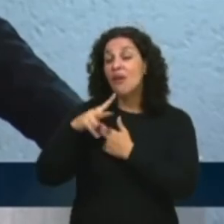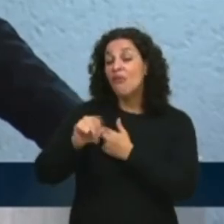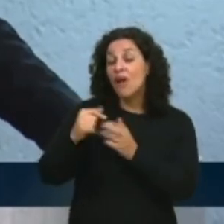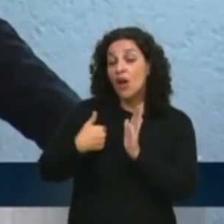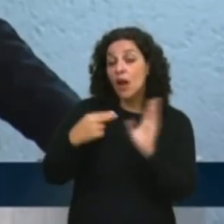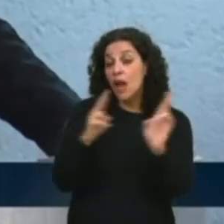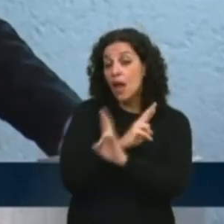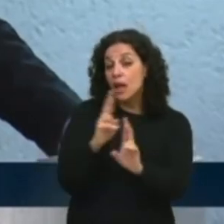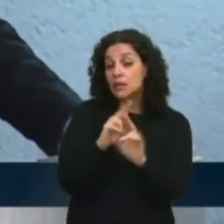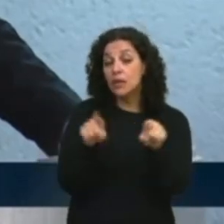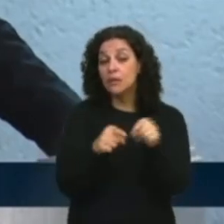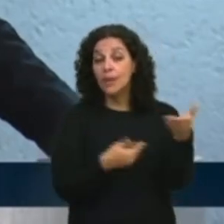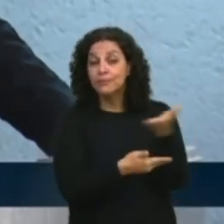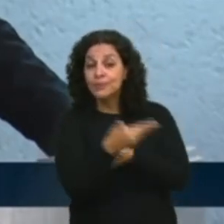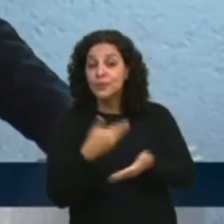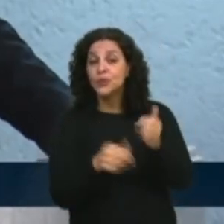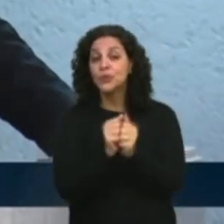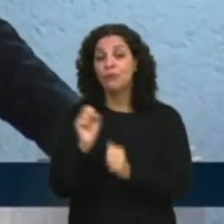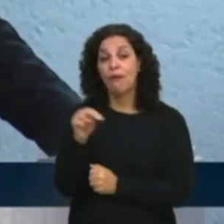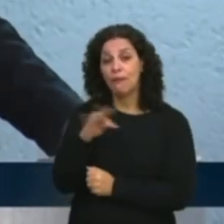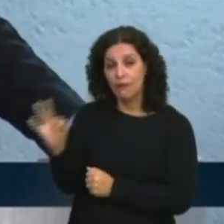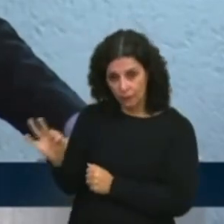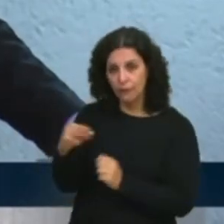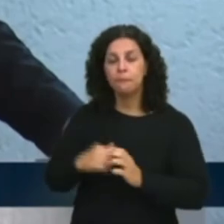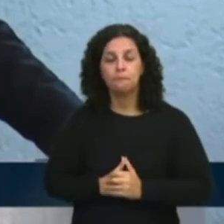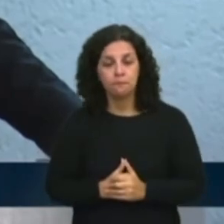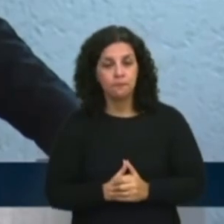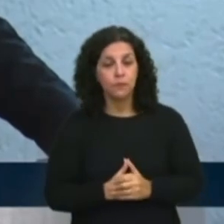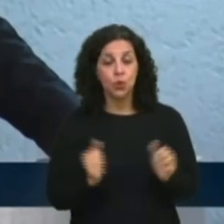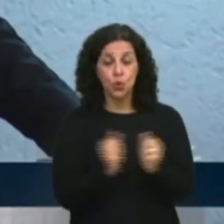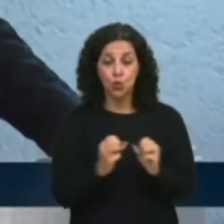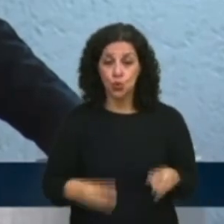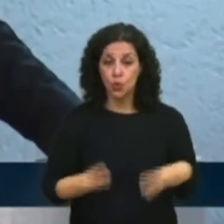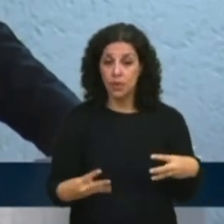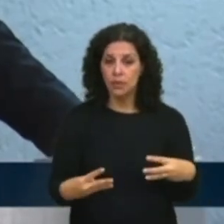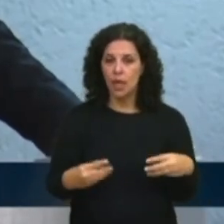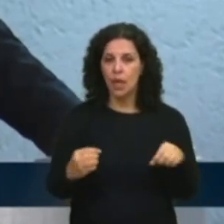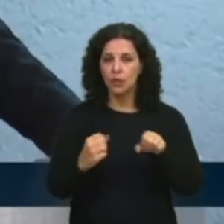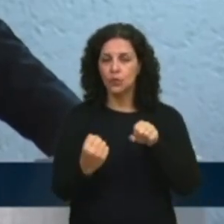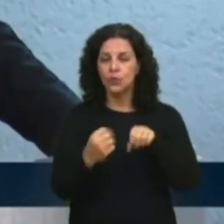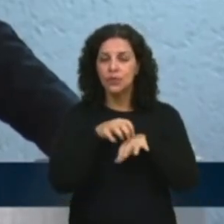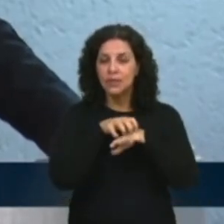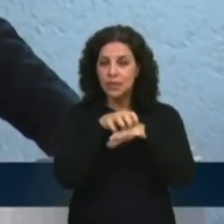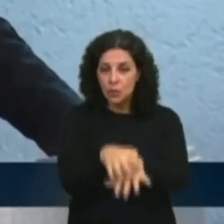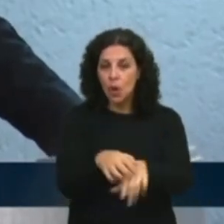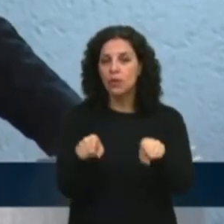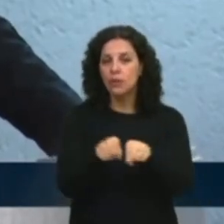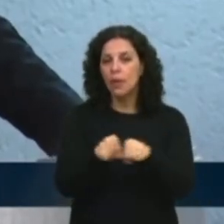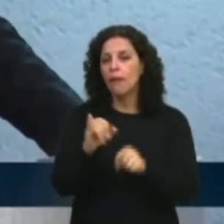pelo relacionamento e tratativas com a NTT, com o Ministério dos Transportes e com a Infra S.A. sobre